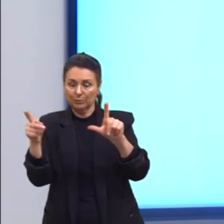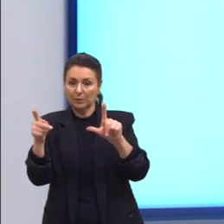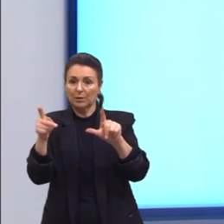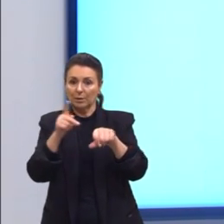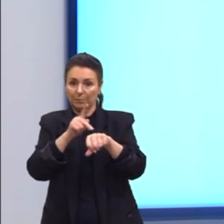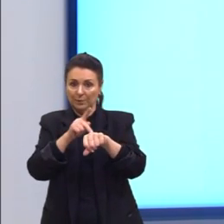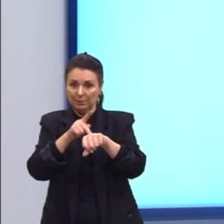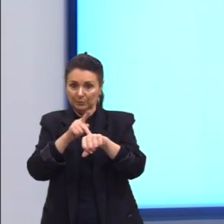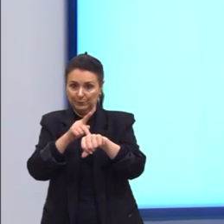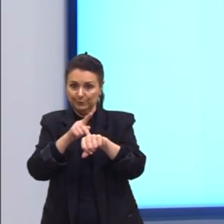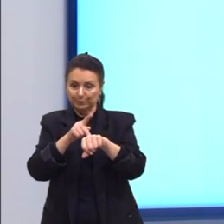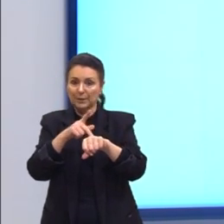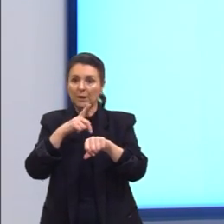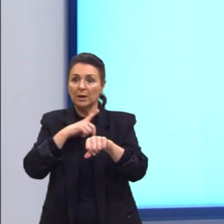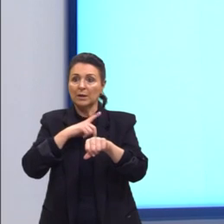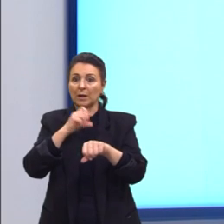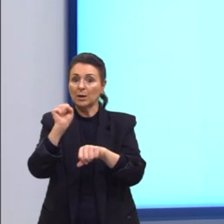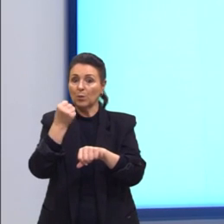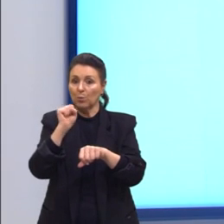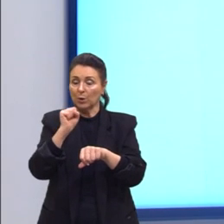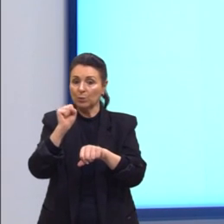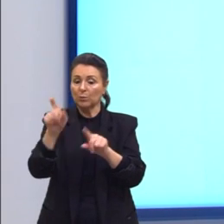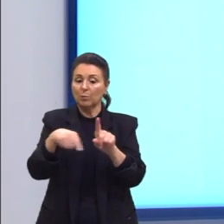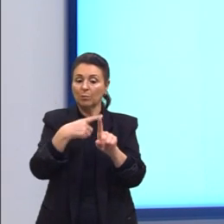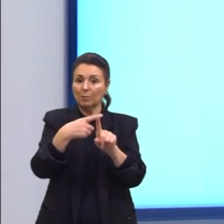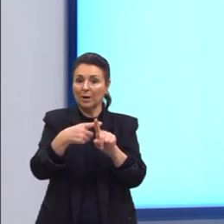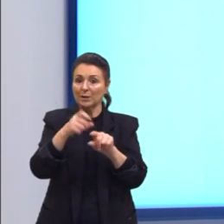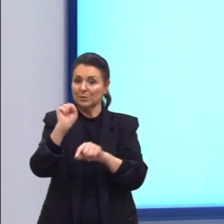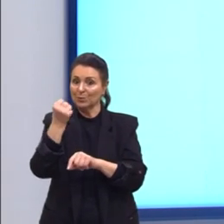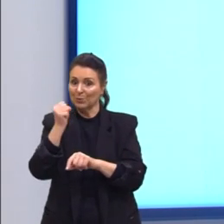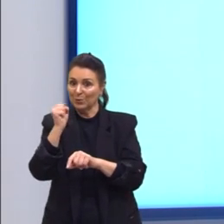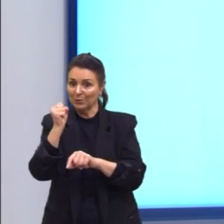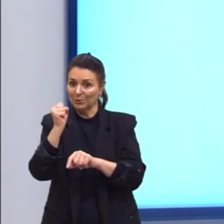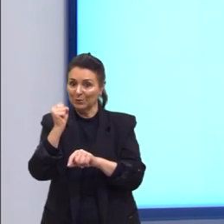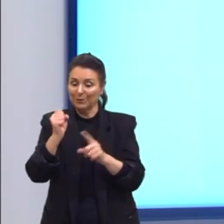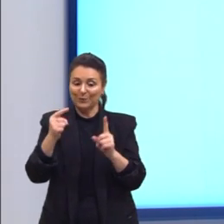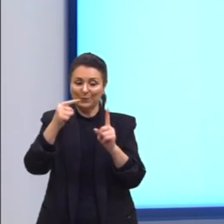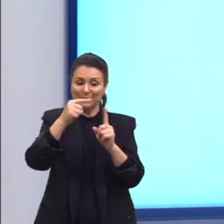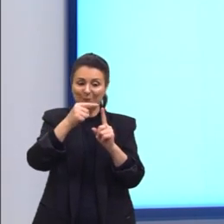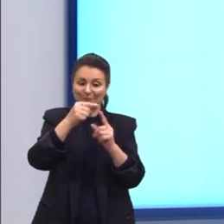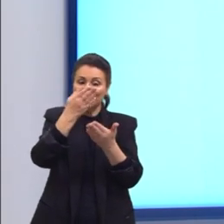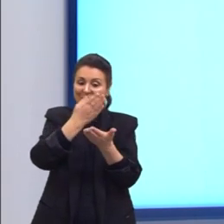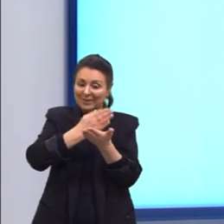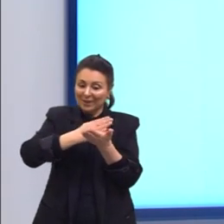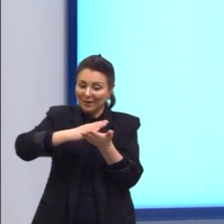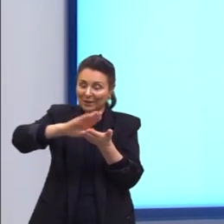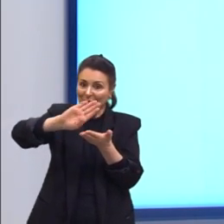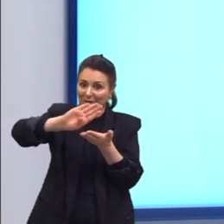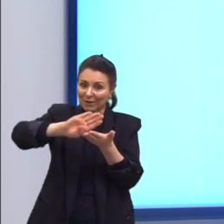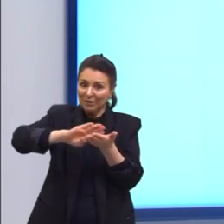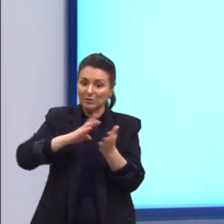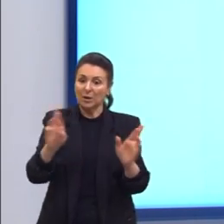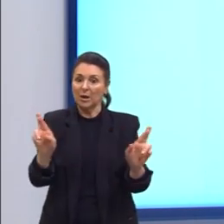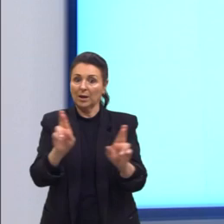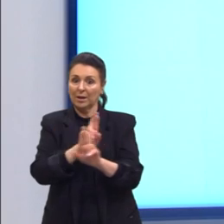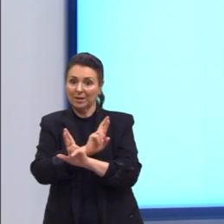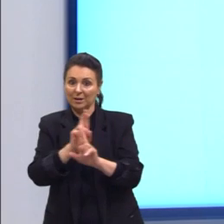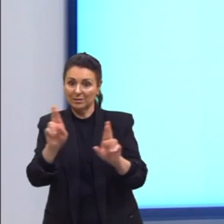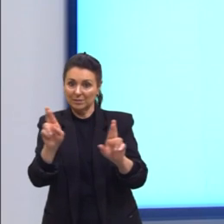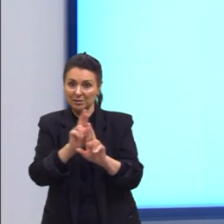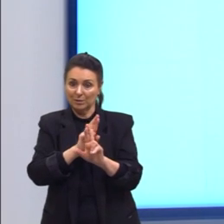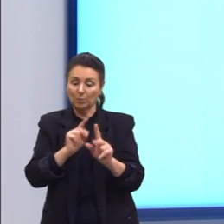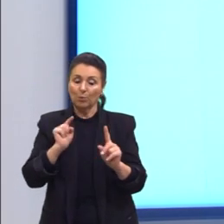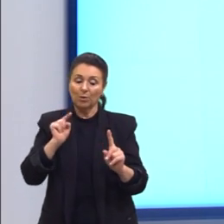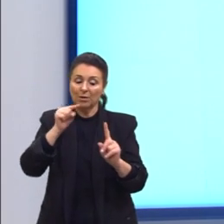figura maior aqui e mais os oito vértices daquela concavidade. Relacionamos, então, os